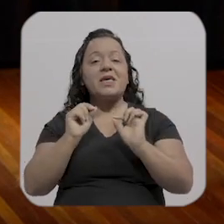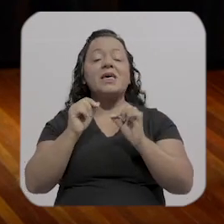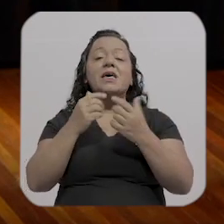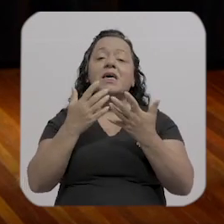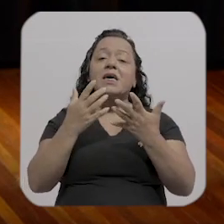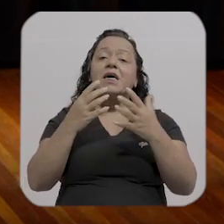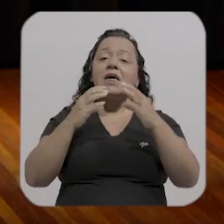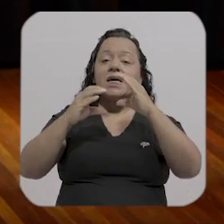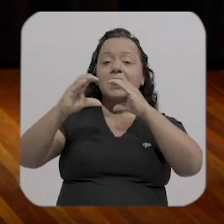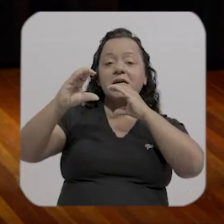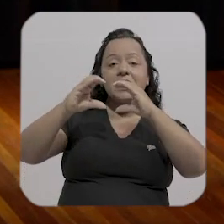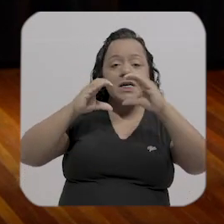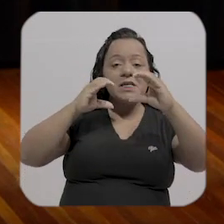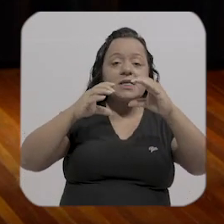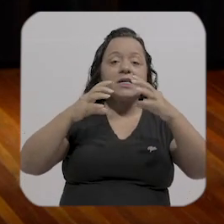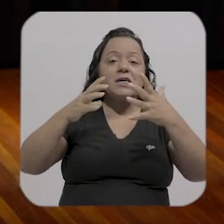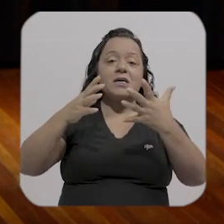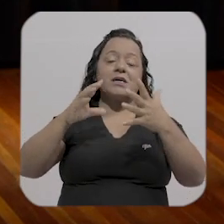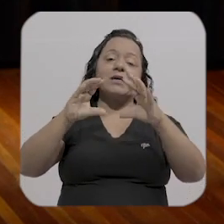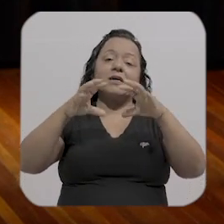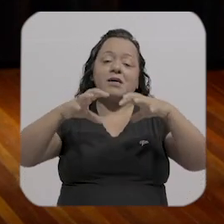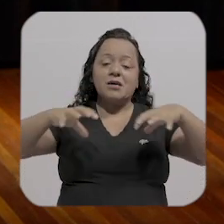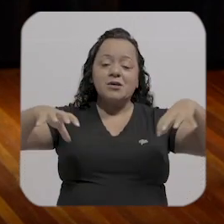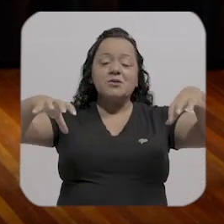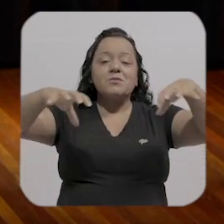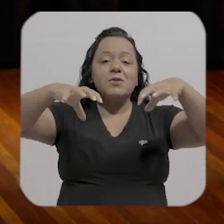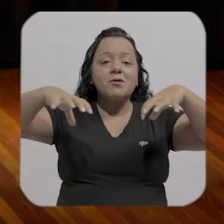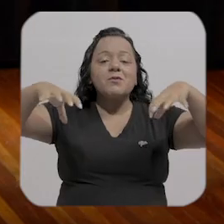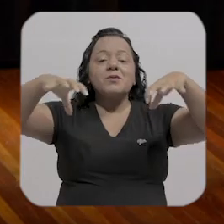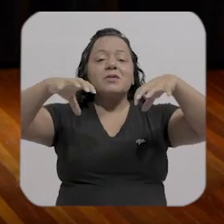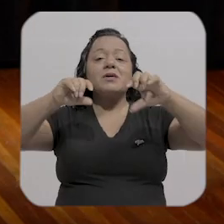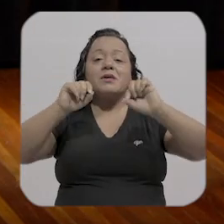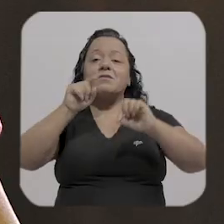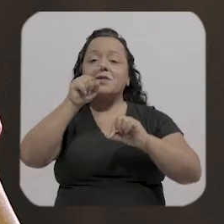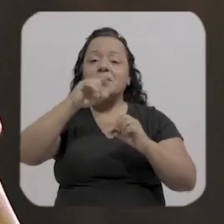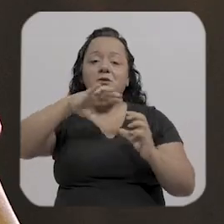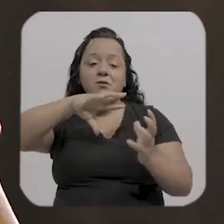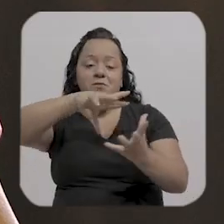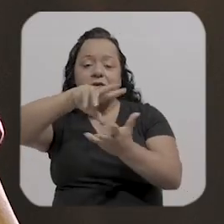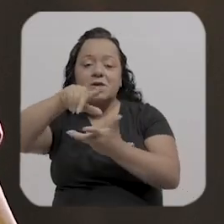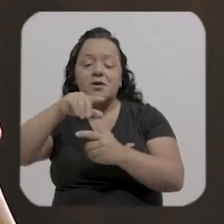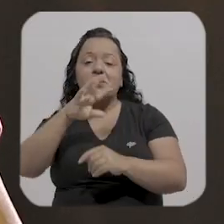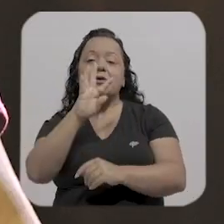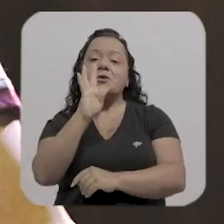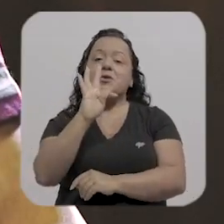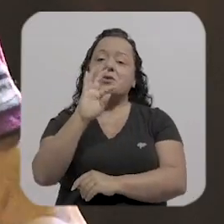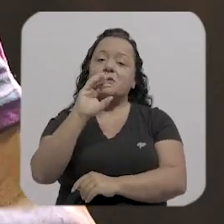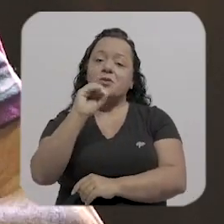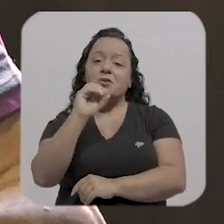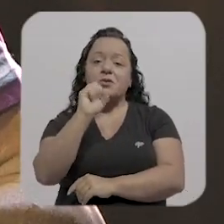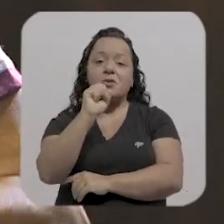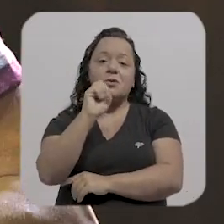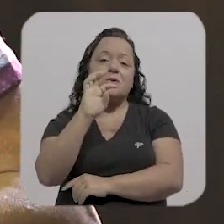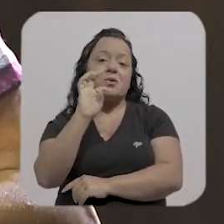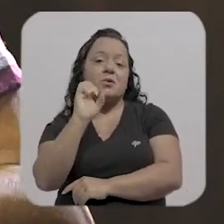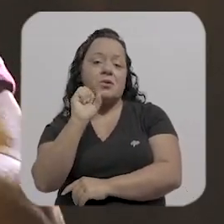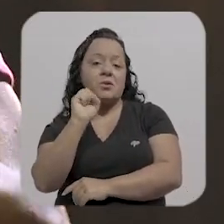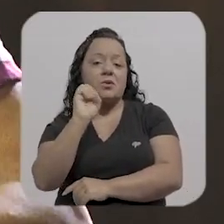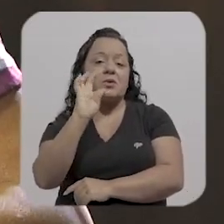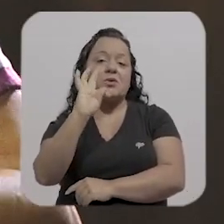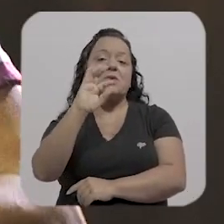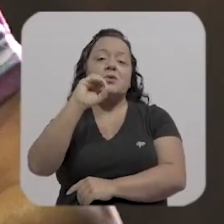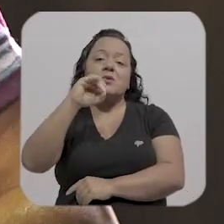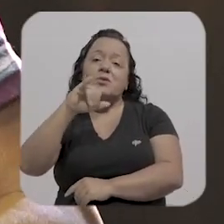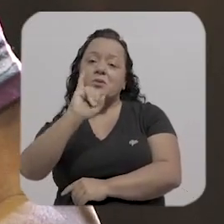você fala de deslocamento pra mim de estar em vários lugares pra mim é como se eu estou nesses